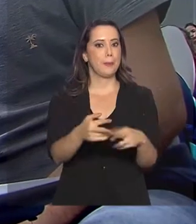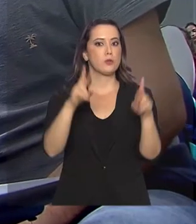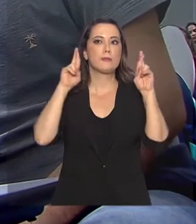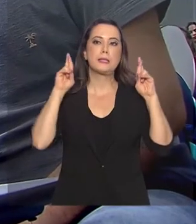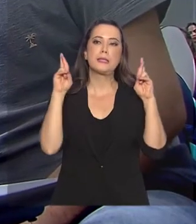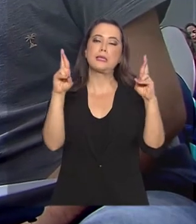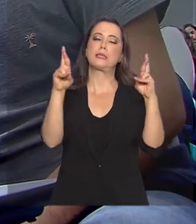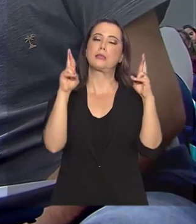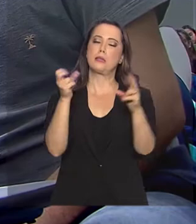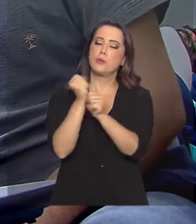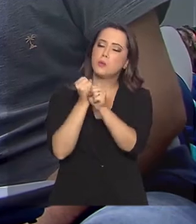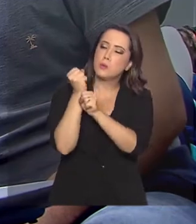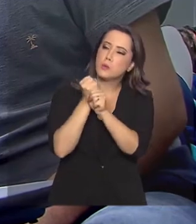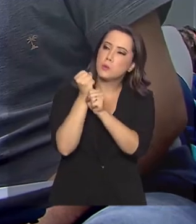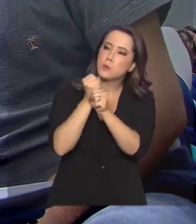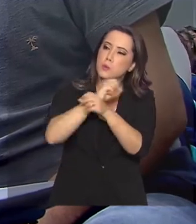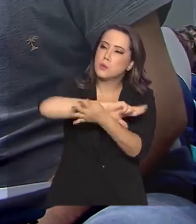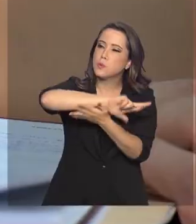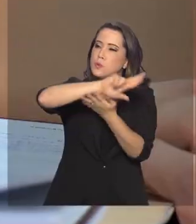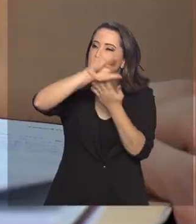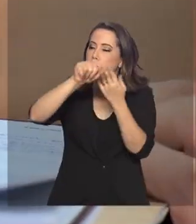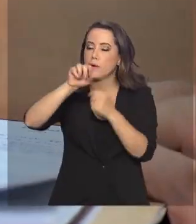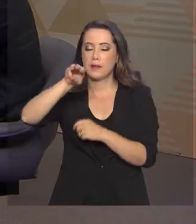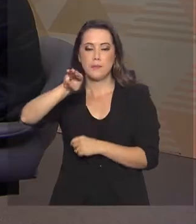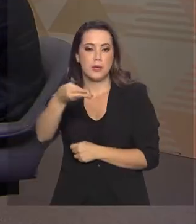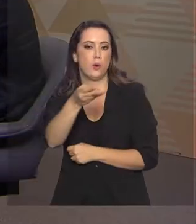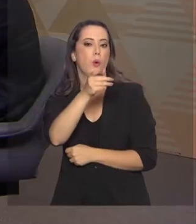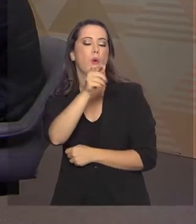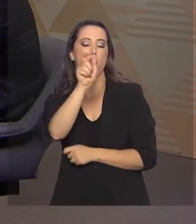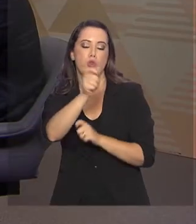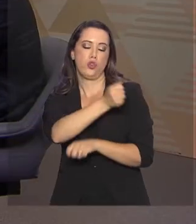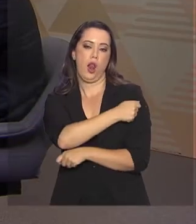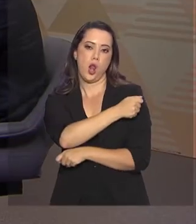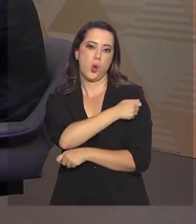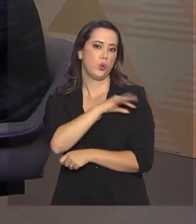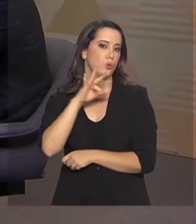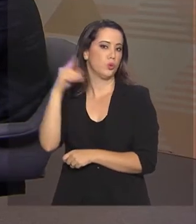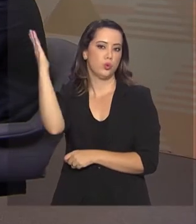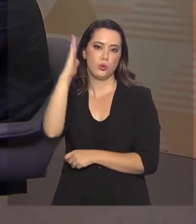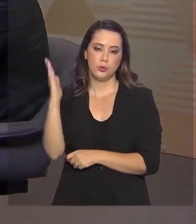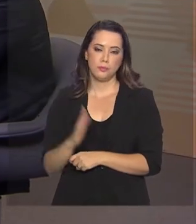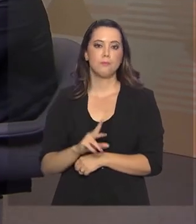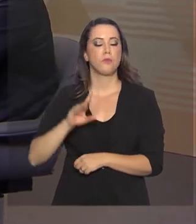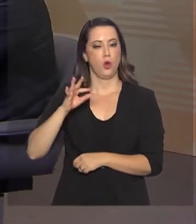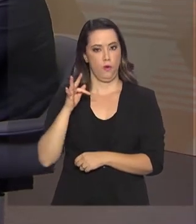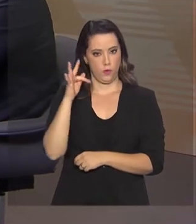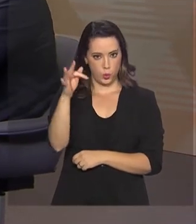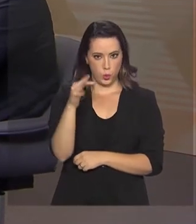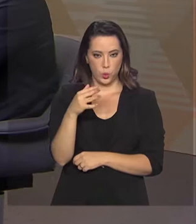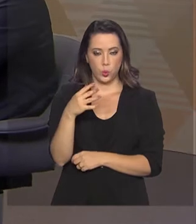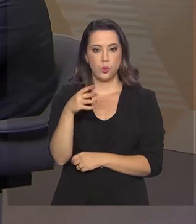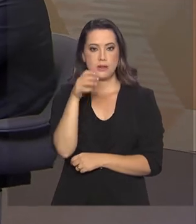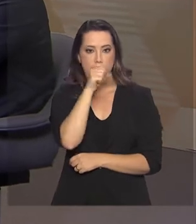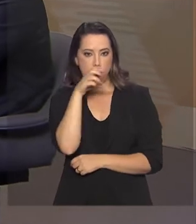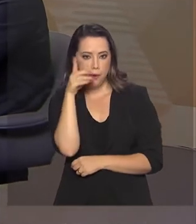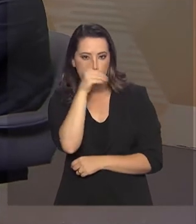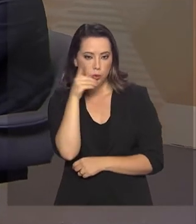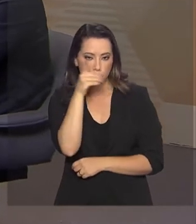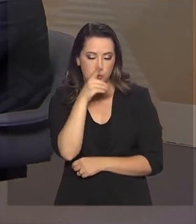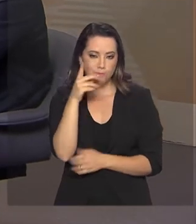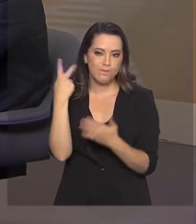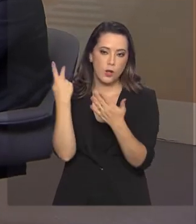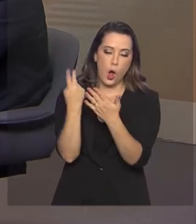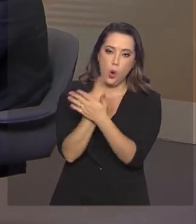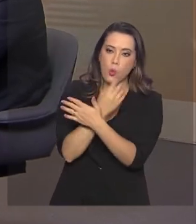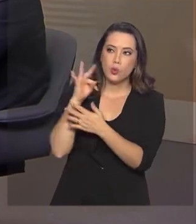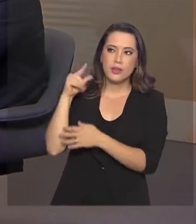do ano para milhões de estudantes de todo o Brasil. E nos próximos dois finais de semana, o Enem 2019 será realizado em todo